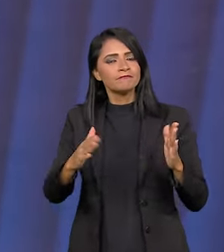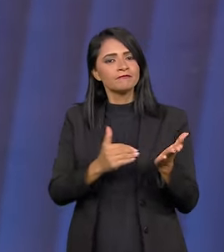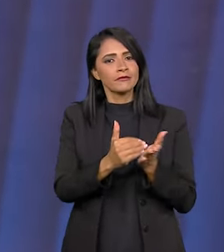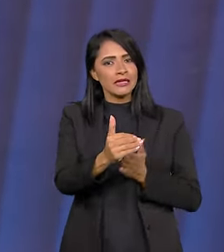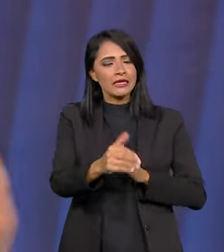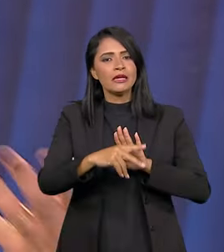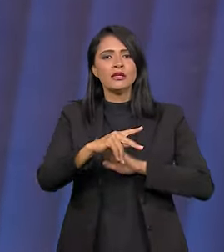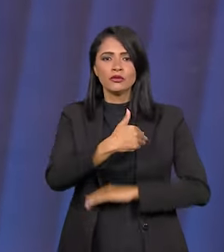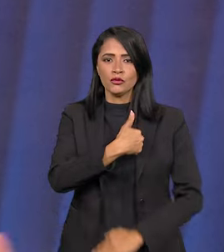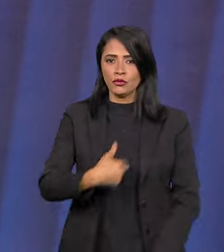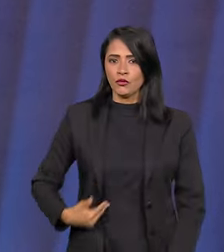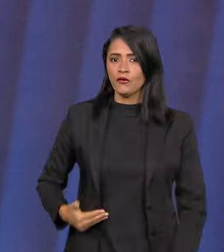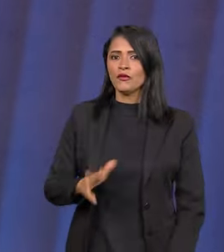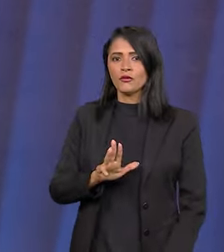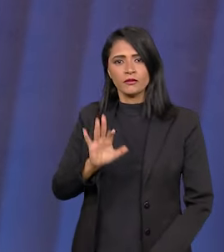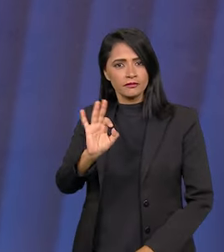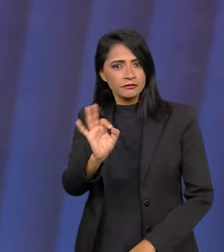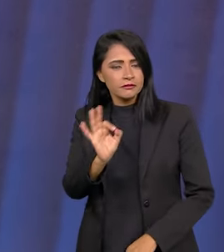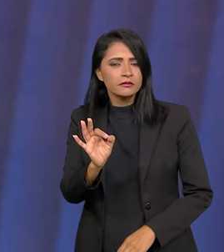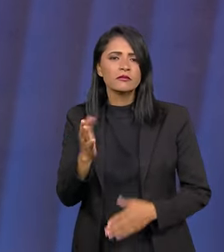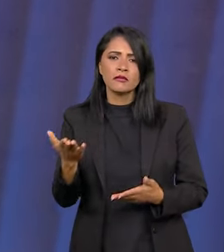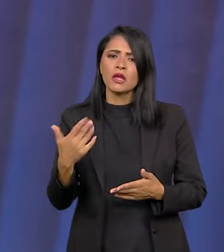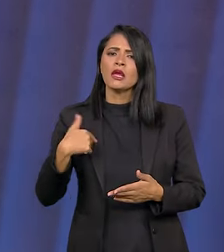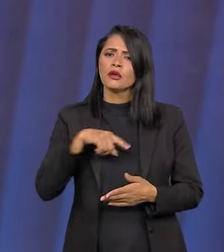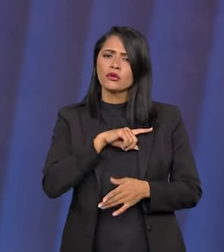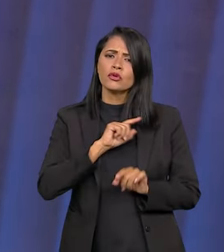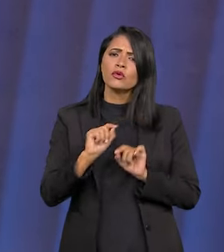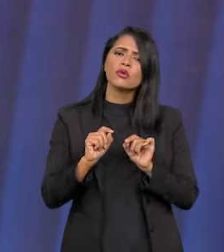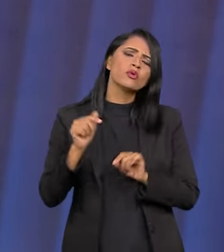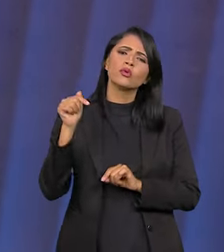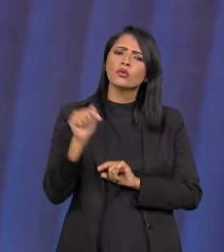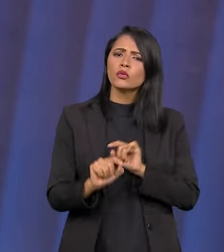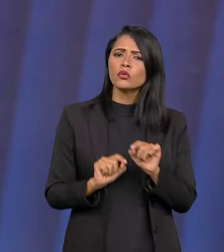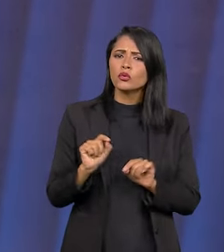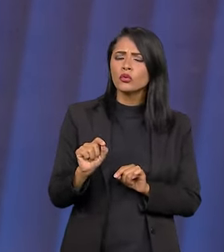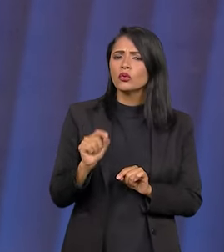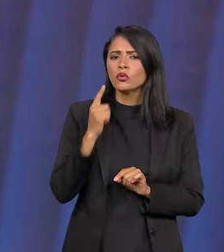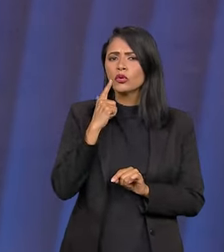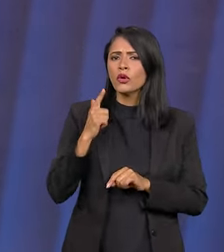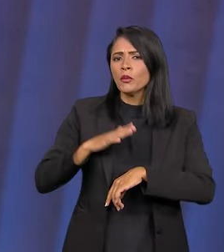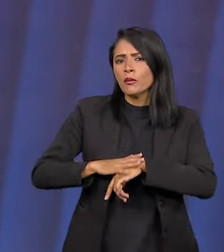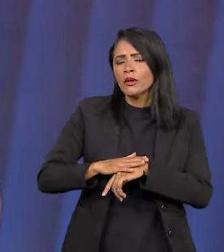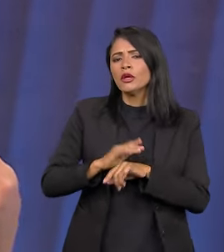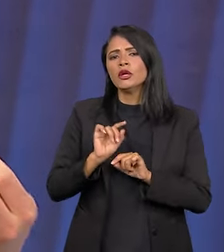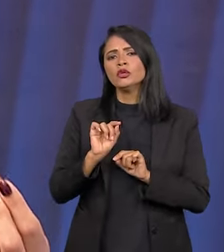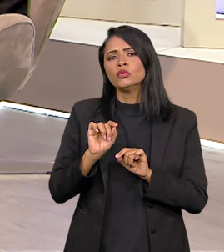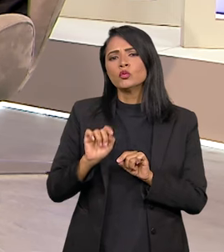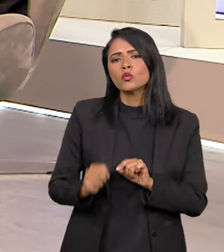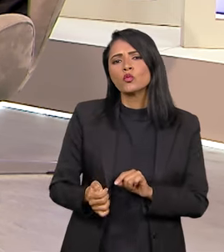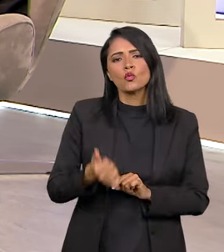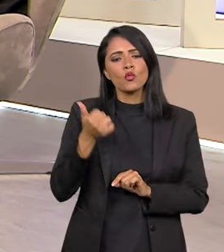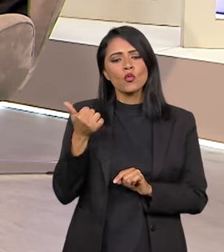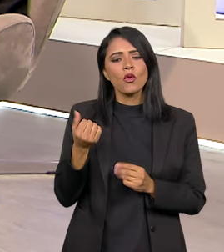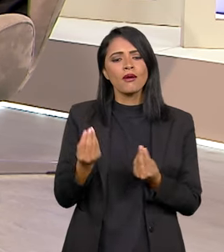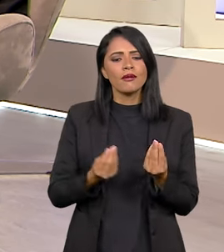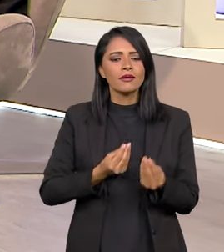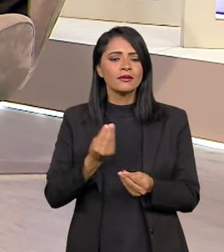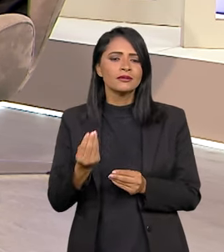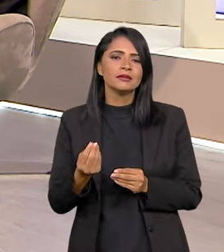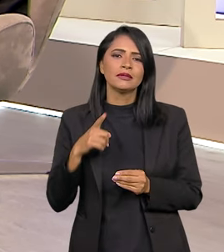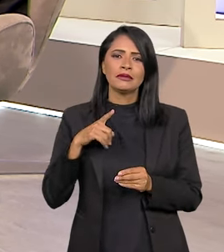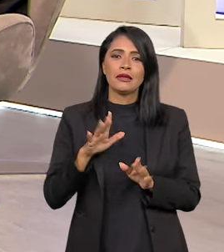já, desde o início praticamente do governo Lula, né? E nós passamos aqui um processo de